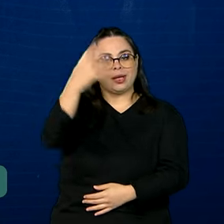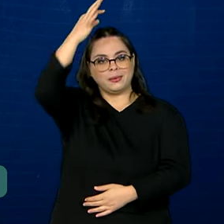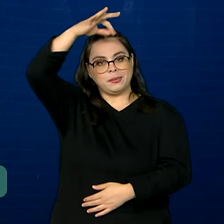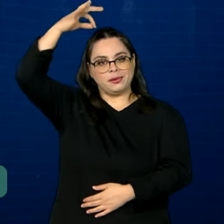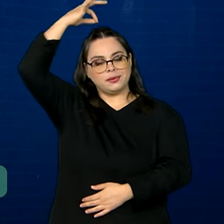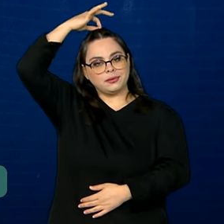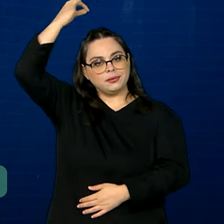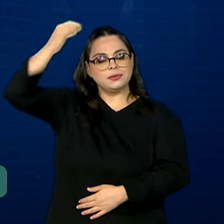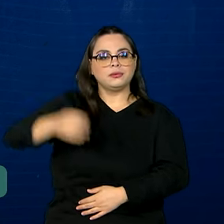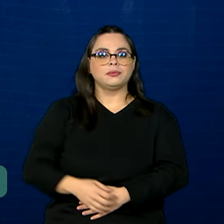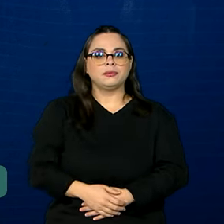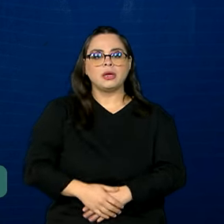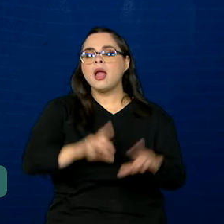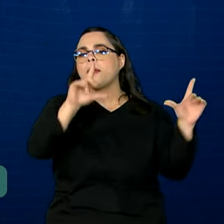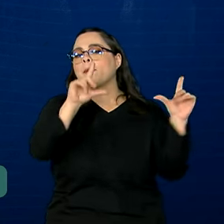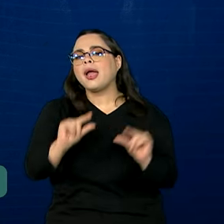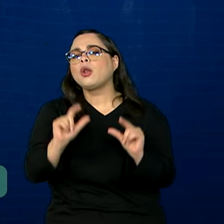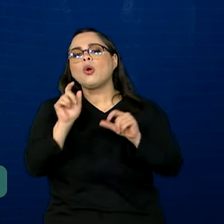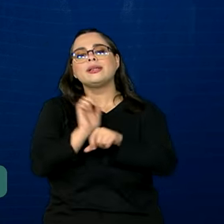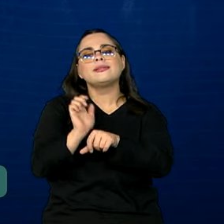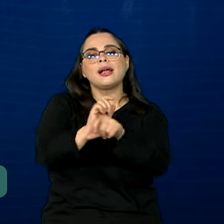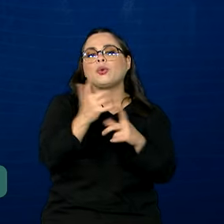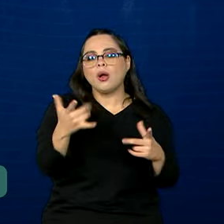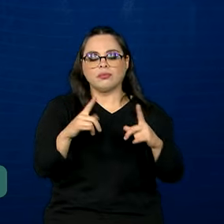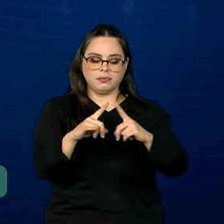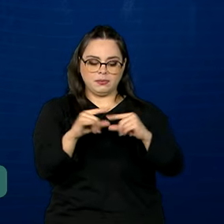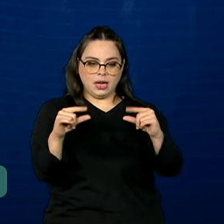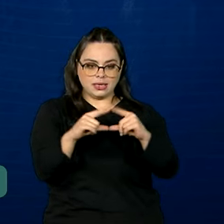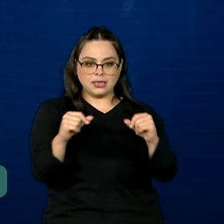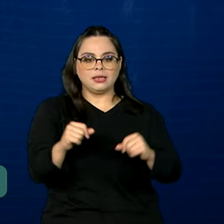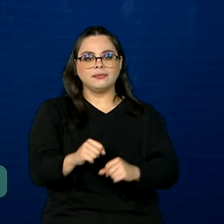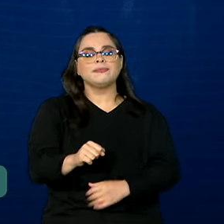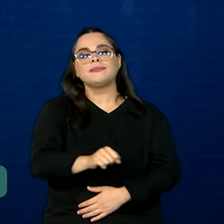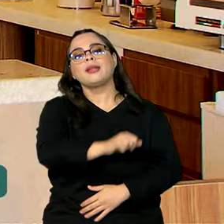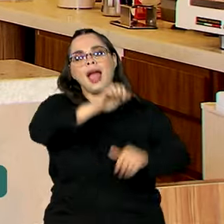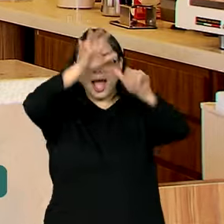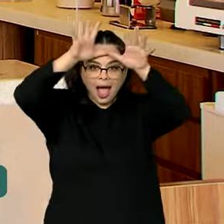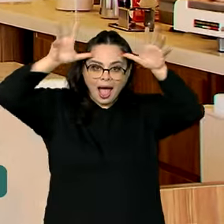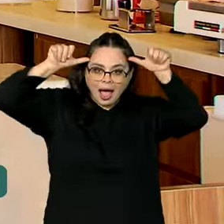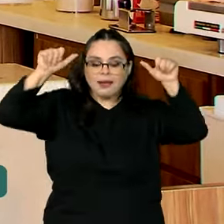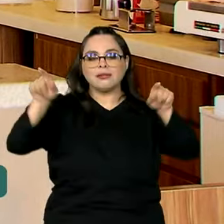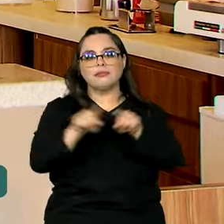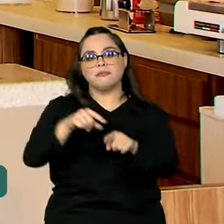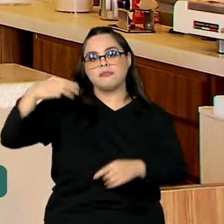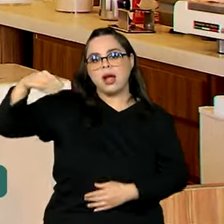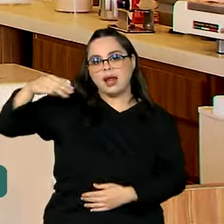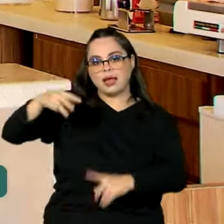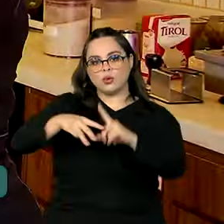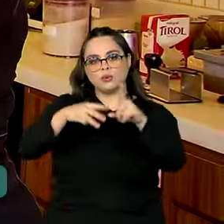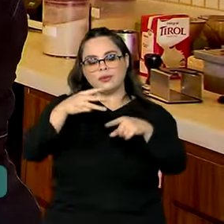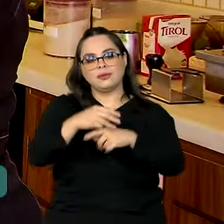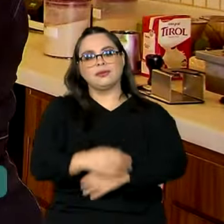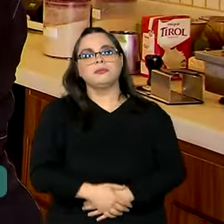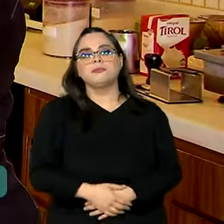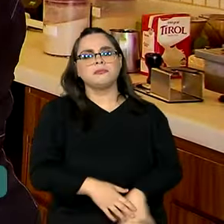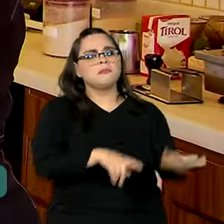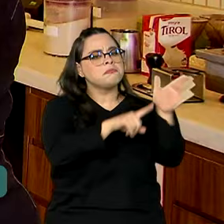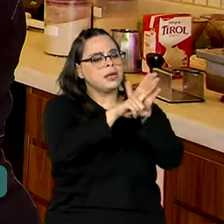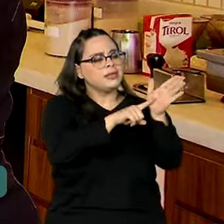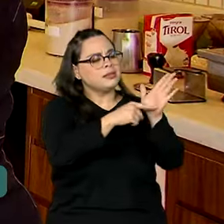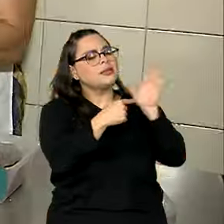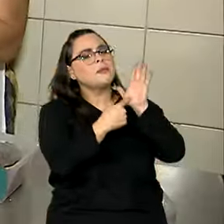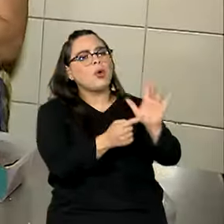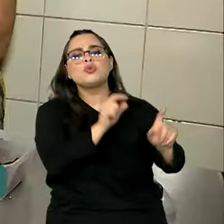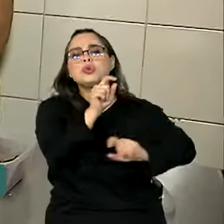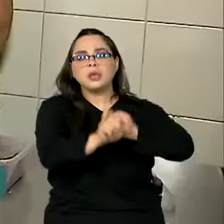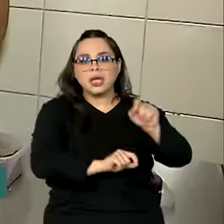menores participações ocorreram no Distrito Federal, Acre e Maranhão. A pesquisa do IBGE também traz o perfil